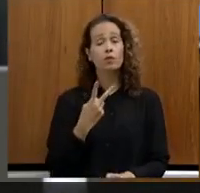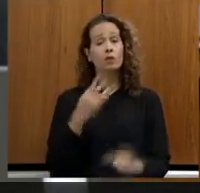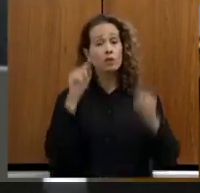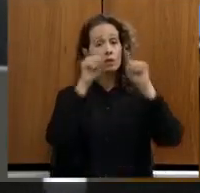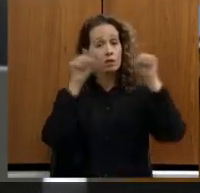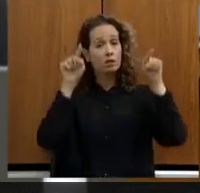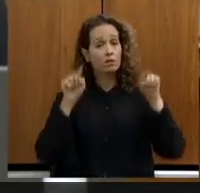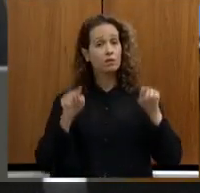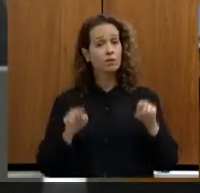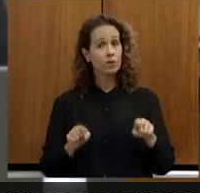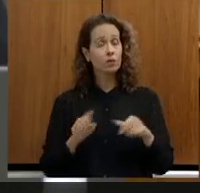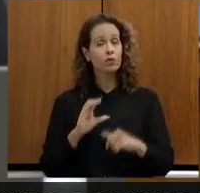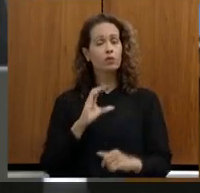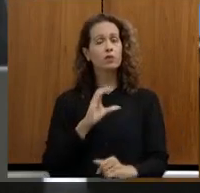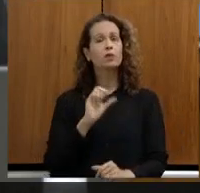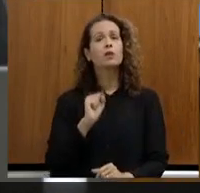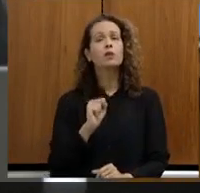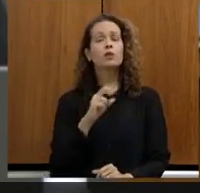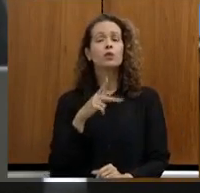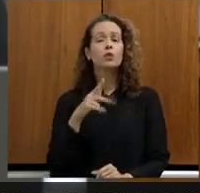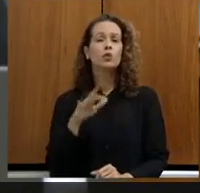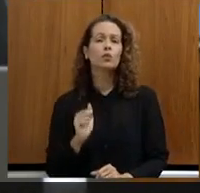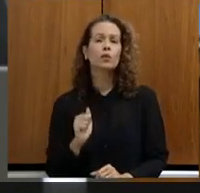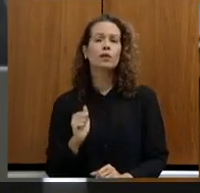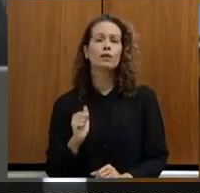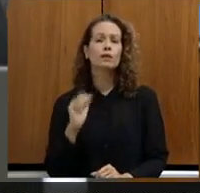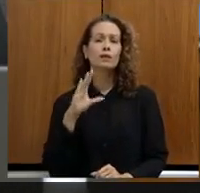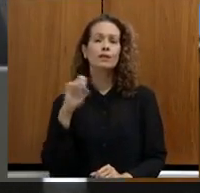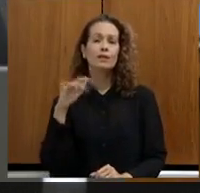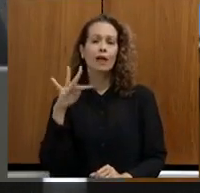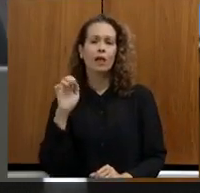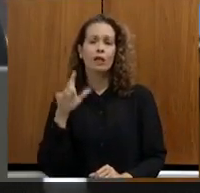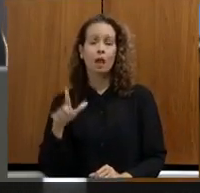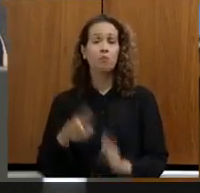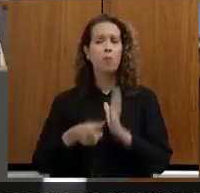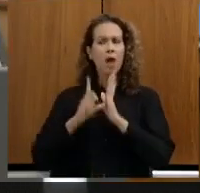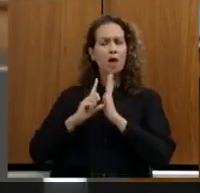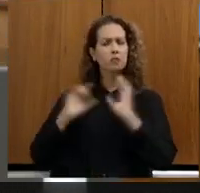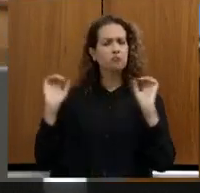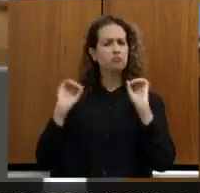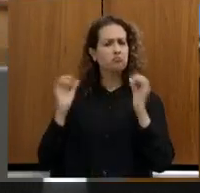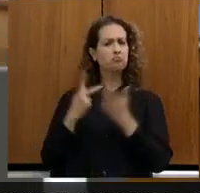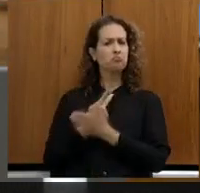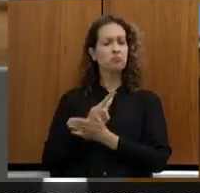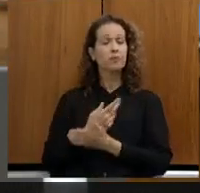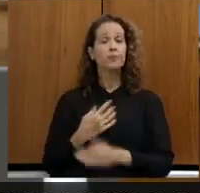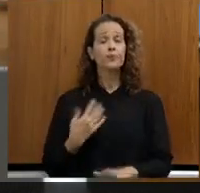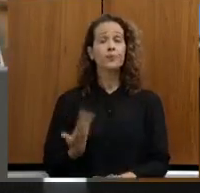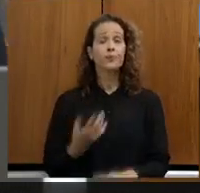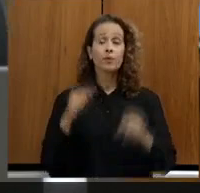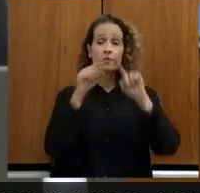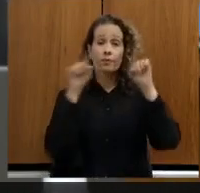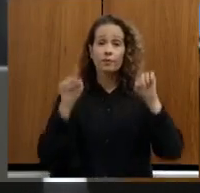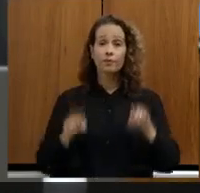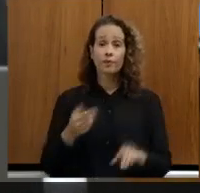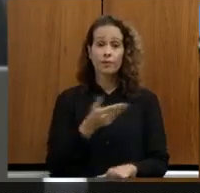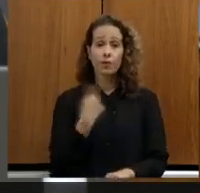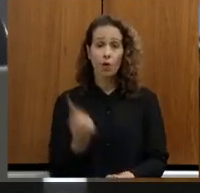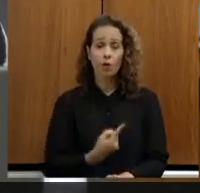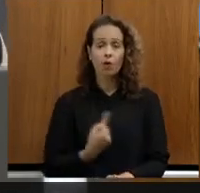da Supran Central isso nunca tinha acontecido antes muitas vezes nós servidores vocês servidores